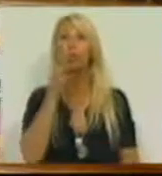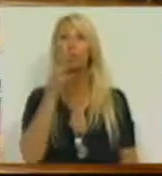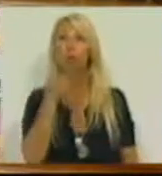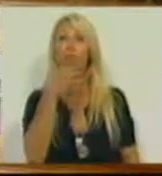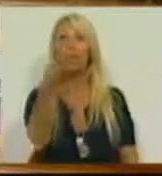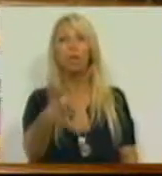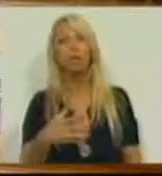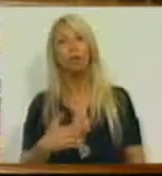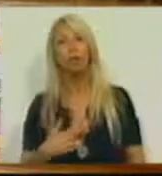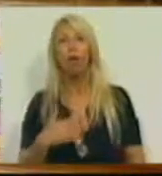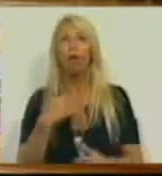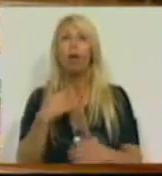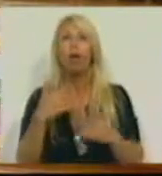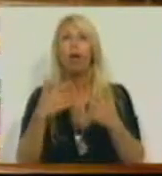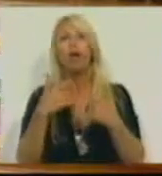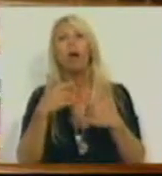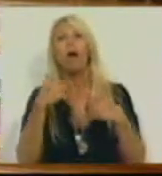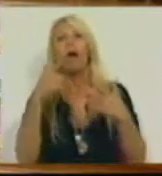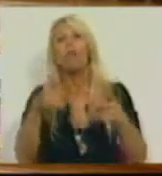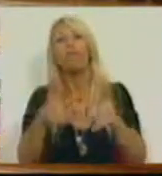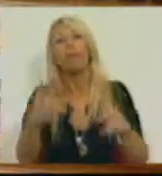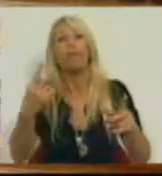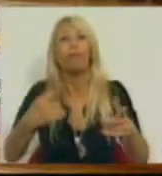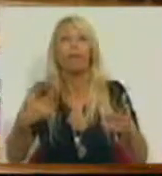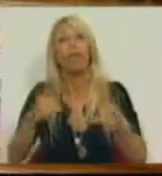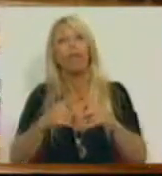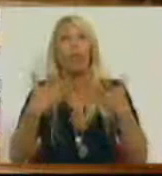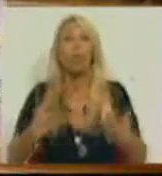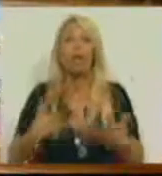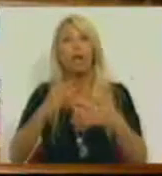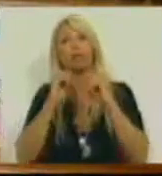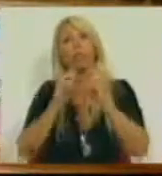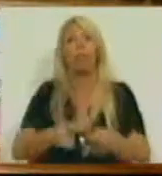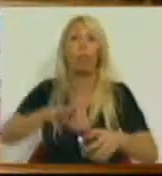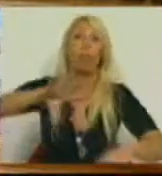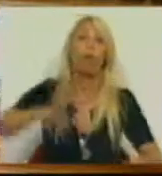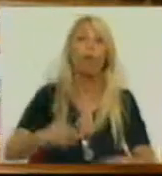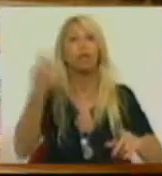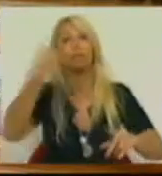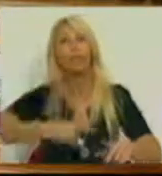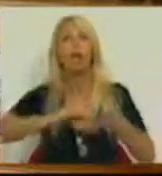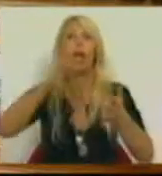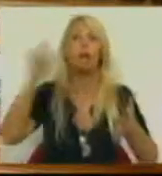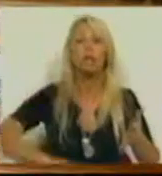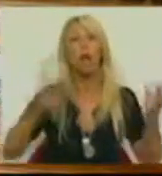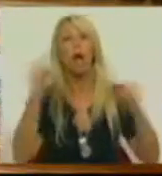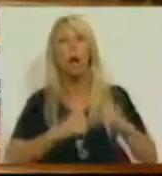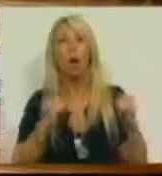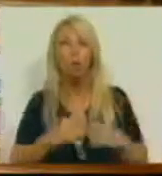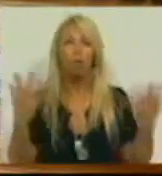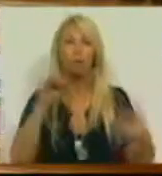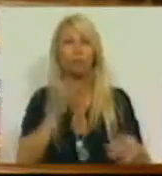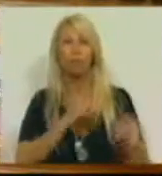PS deixou o país e que teve que assinar o memorando, ó Sra. Deputada, dois anos e meio depois,